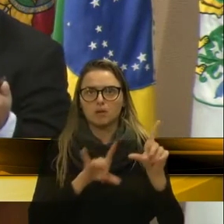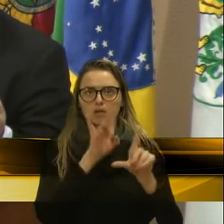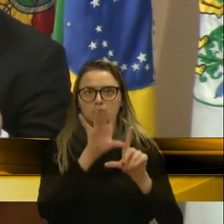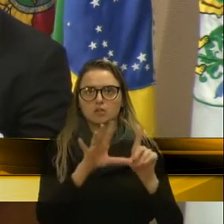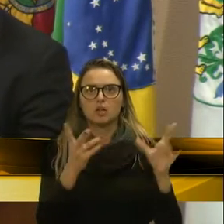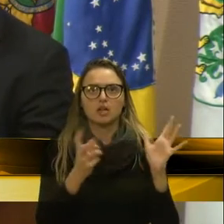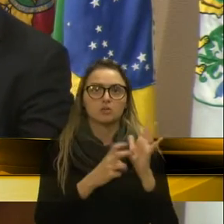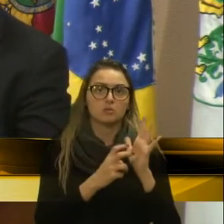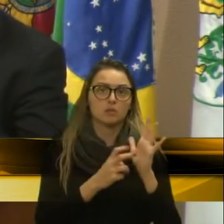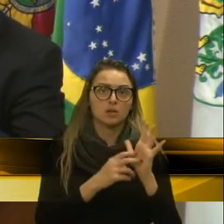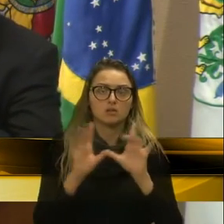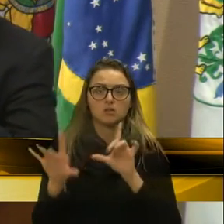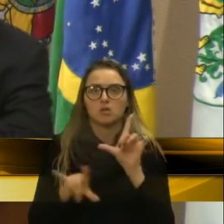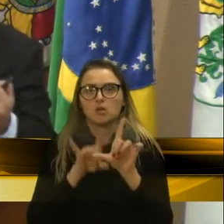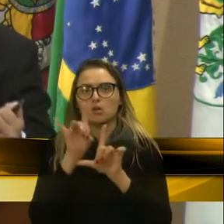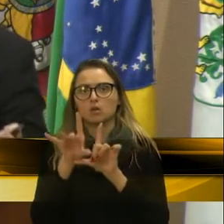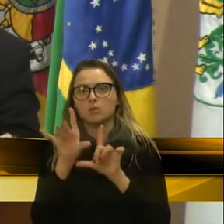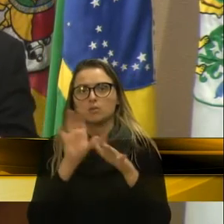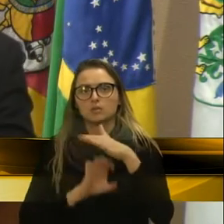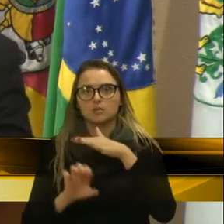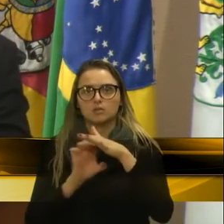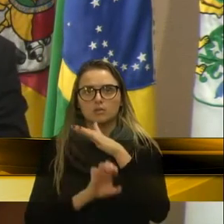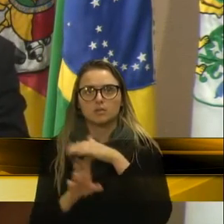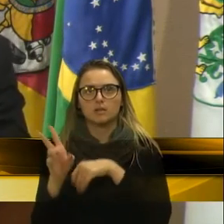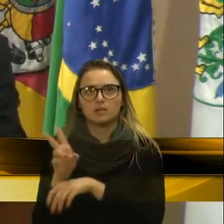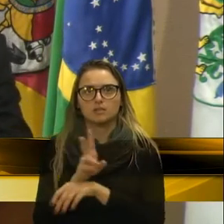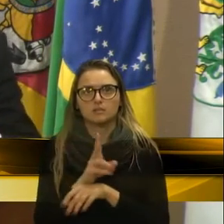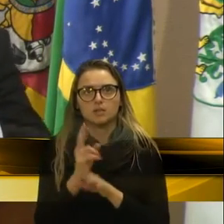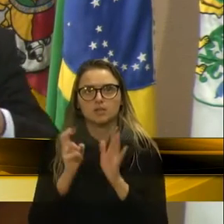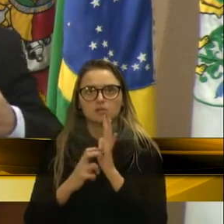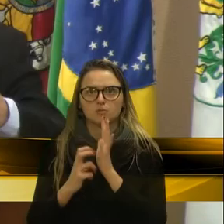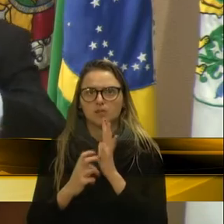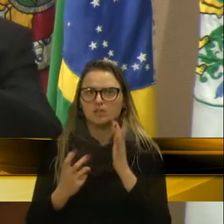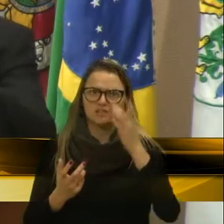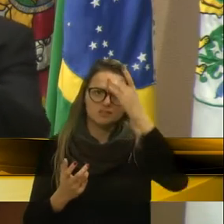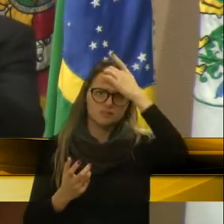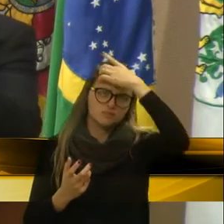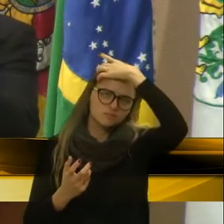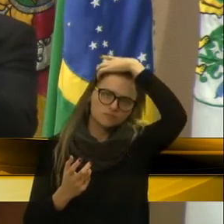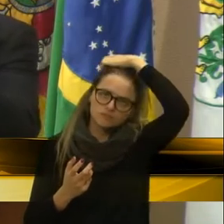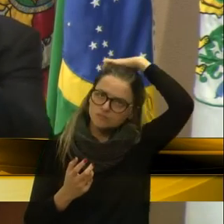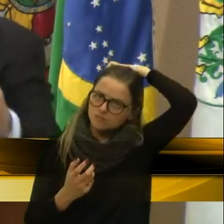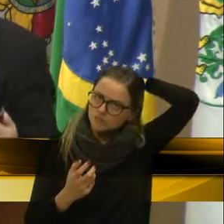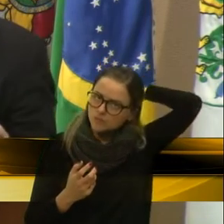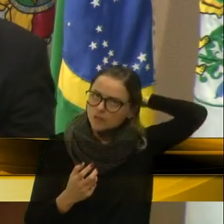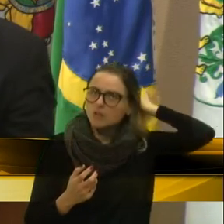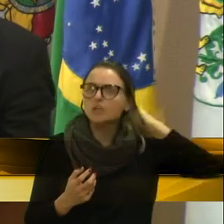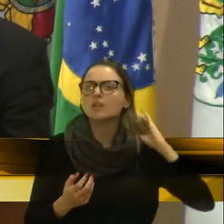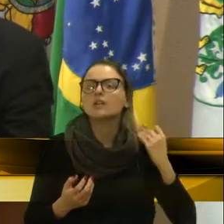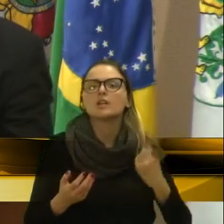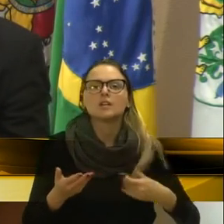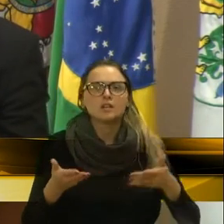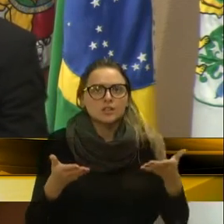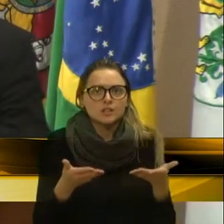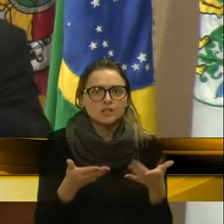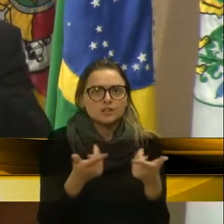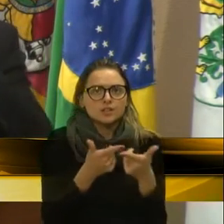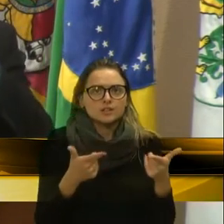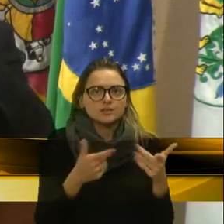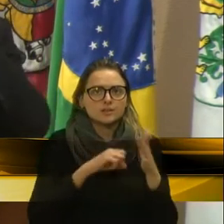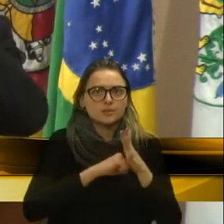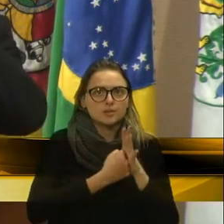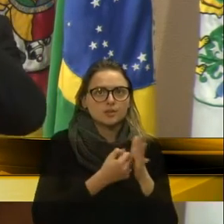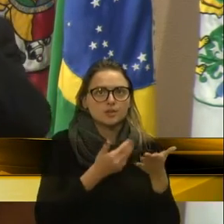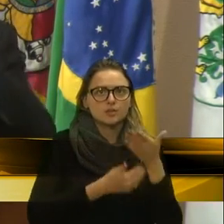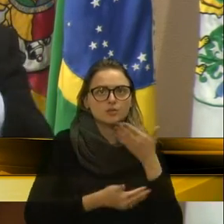bancos, com empresas financiadoras, enfim. Nós já não temos nenhum tipo de sigilo. Os nossos